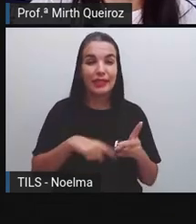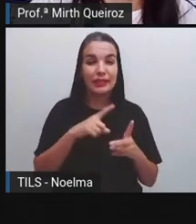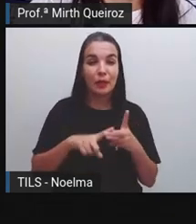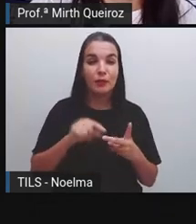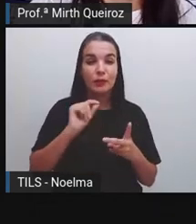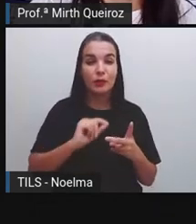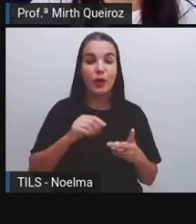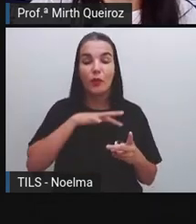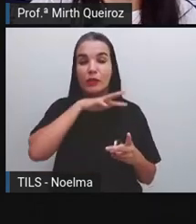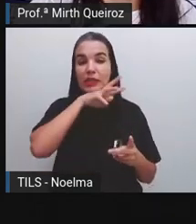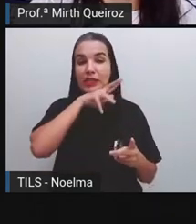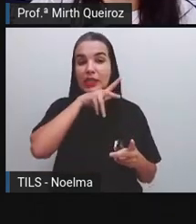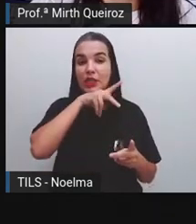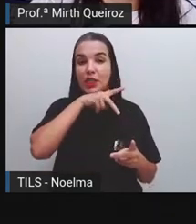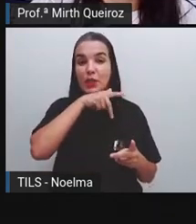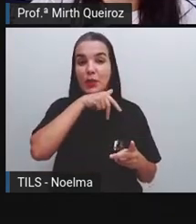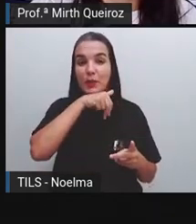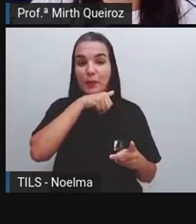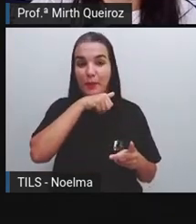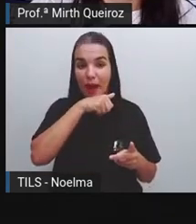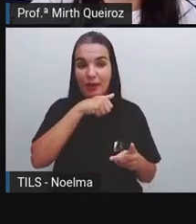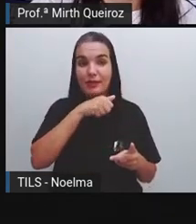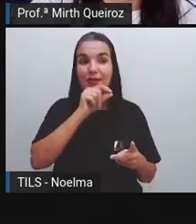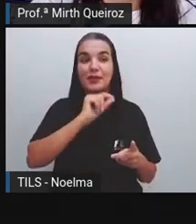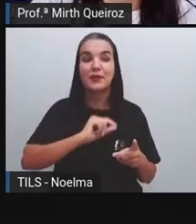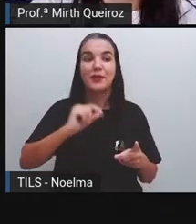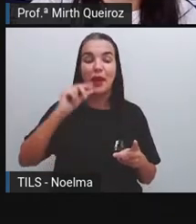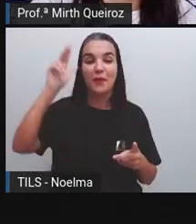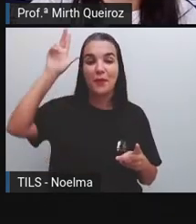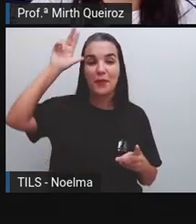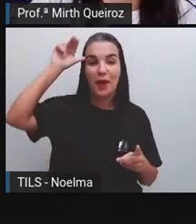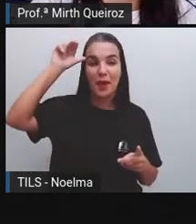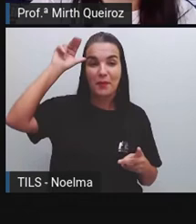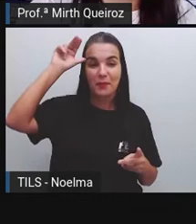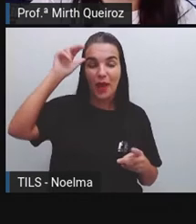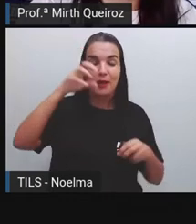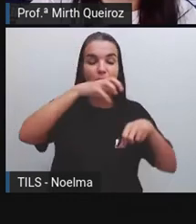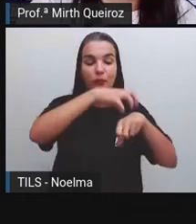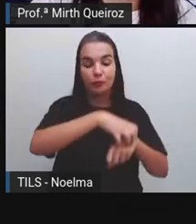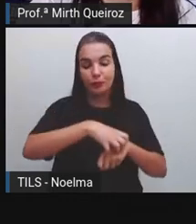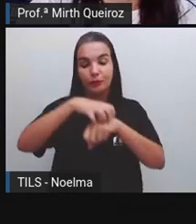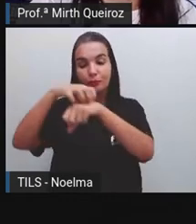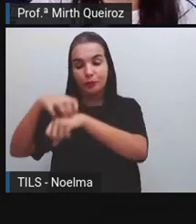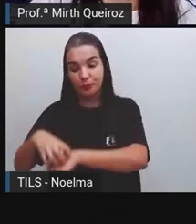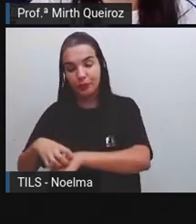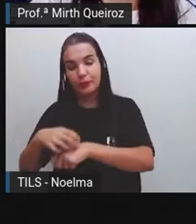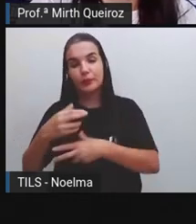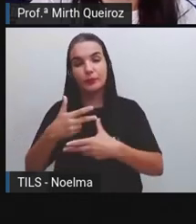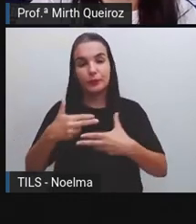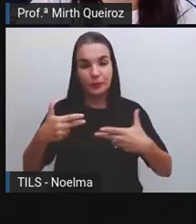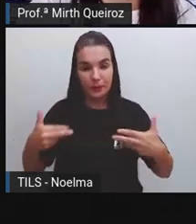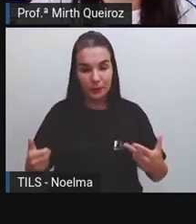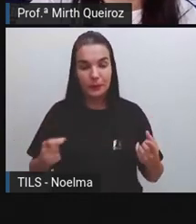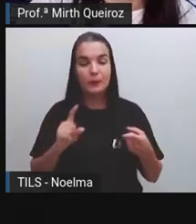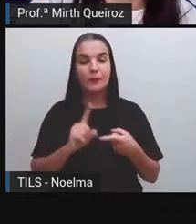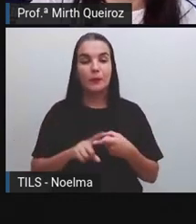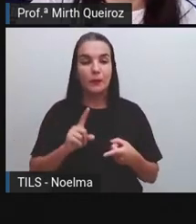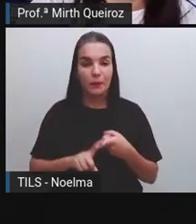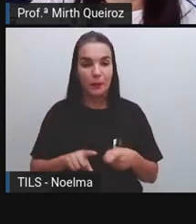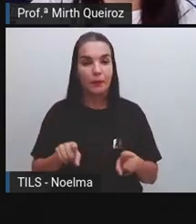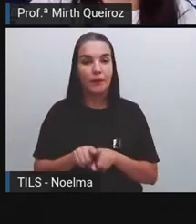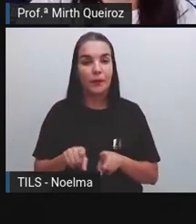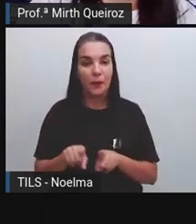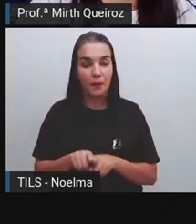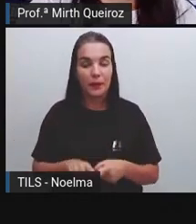Posteriormente, os animais começaram a ser domesticados, né? E já foram utilizados para poder transportar essas mercadorias. Esse animal já